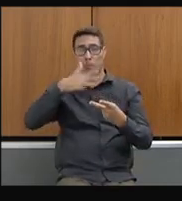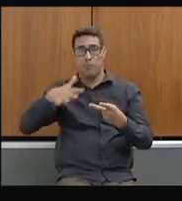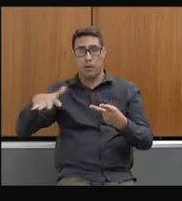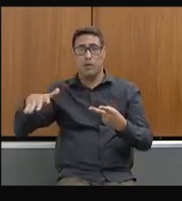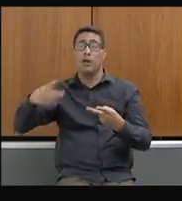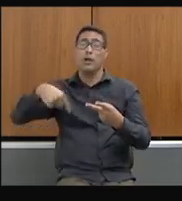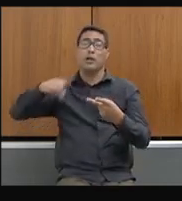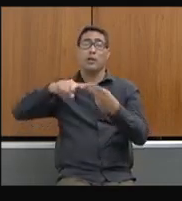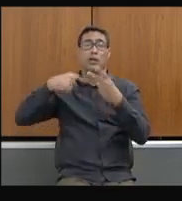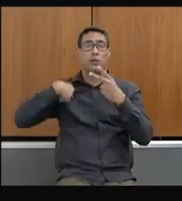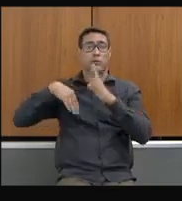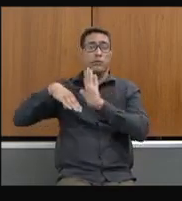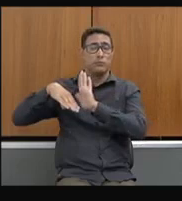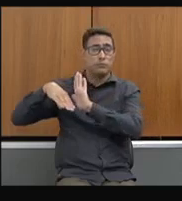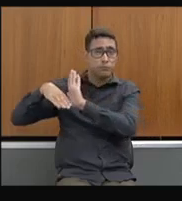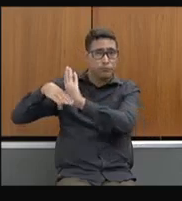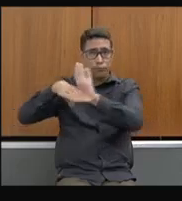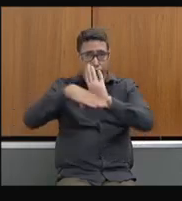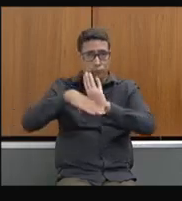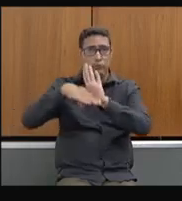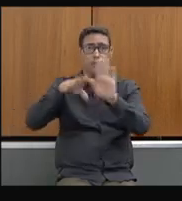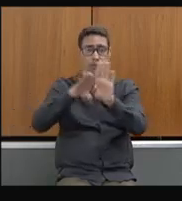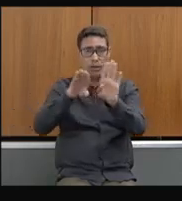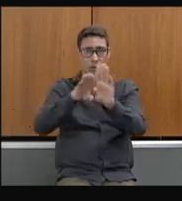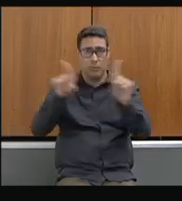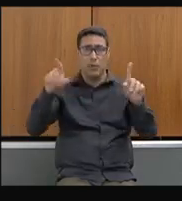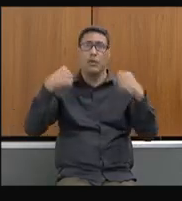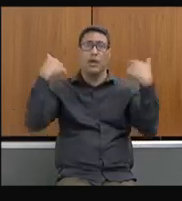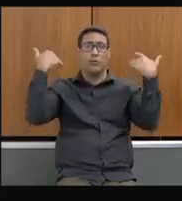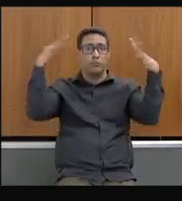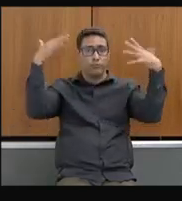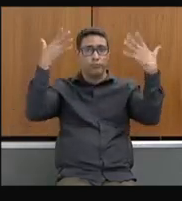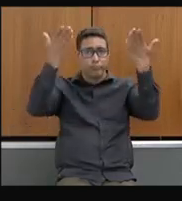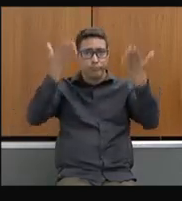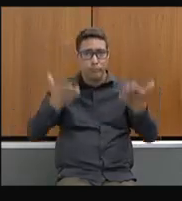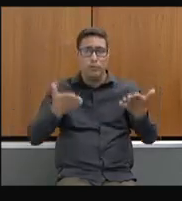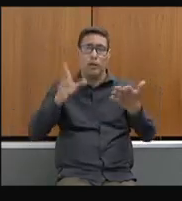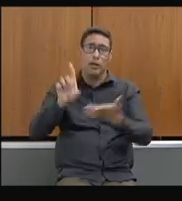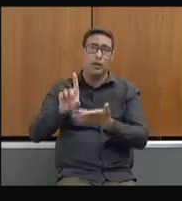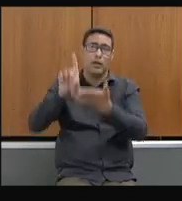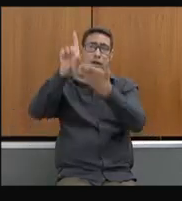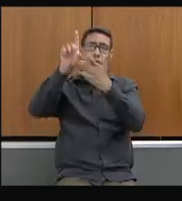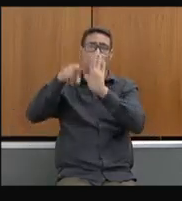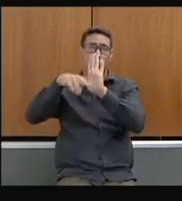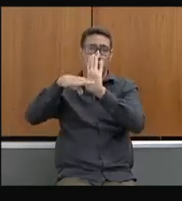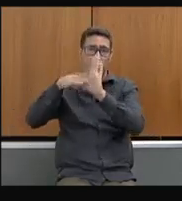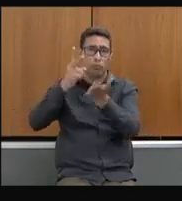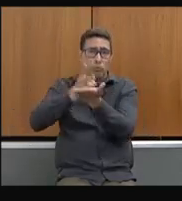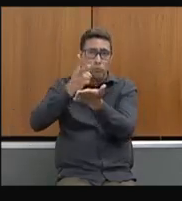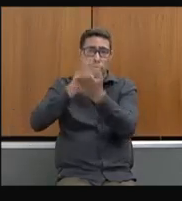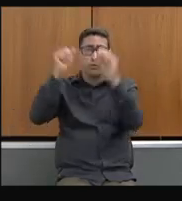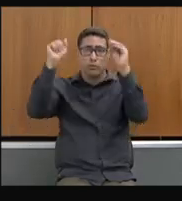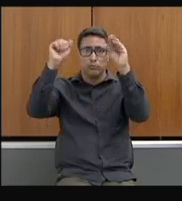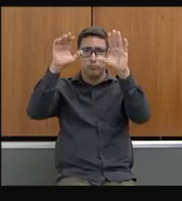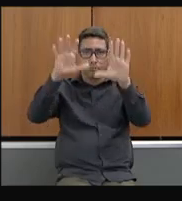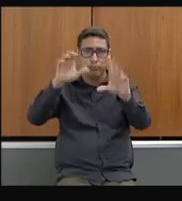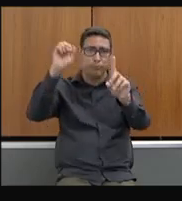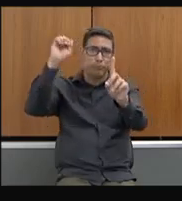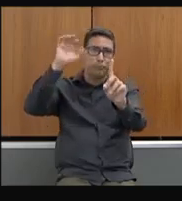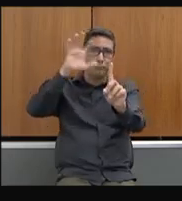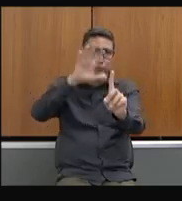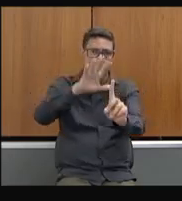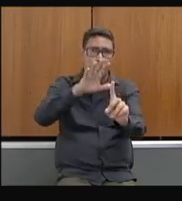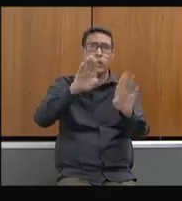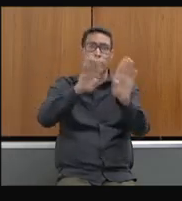fortalecer essa caminhada. no mais, quero desejar sucesso para você, que Deus continue te iluminando, você e sua equipe, ao governador